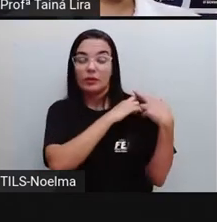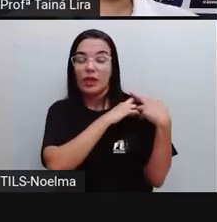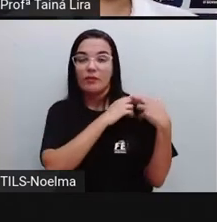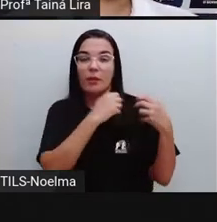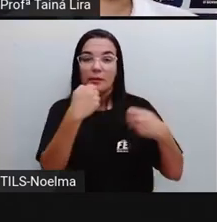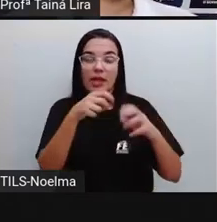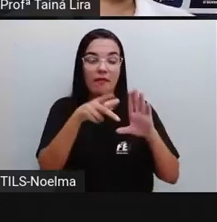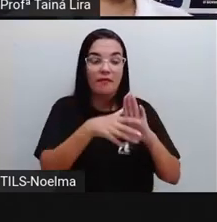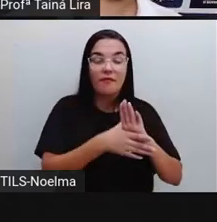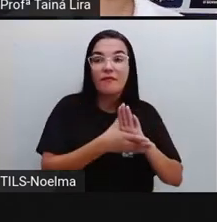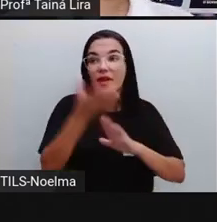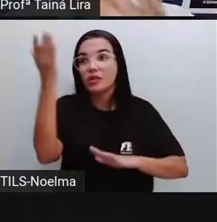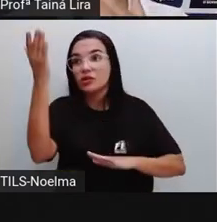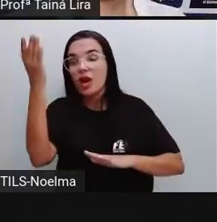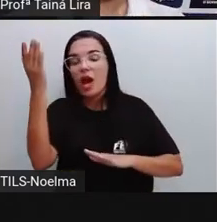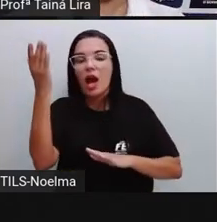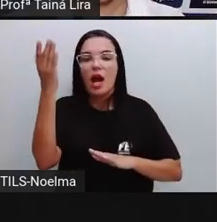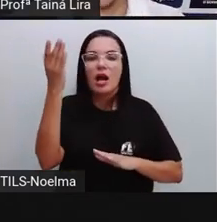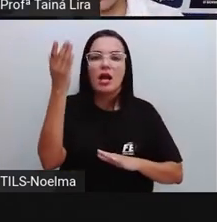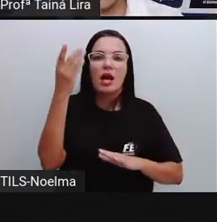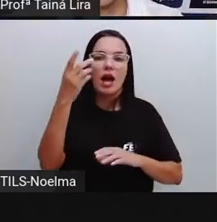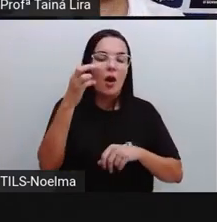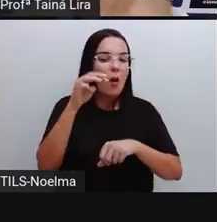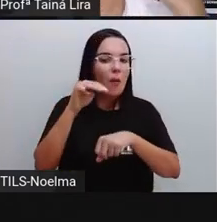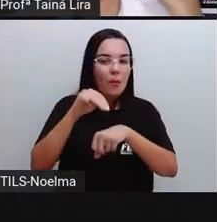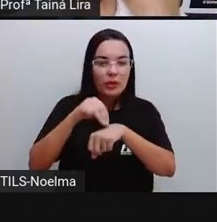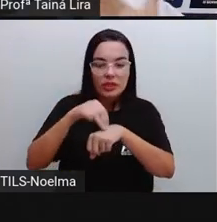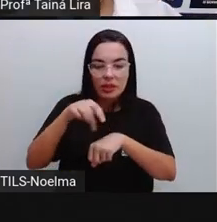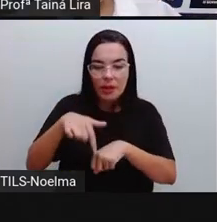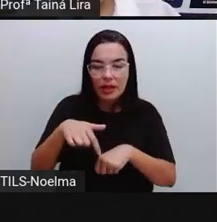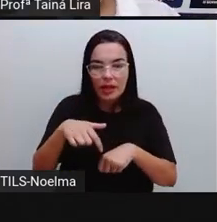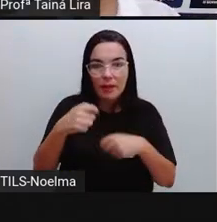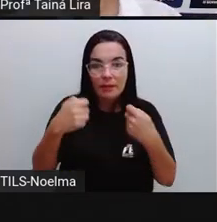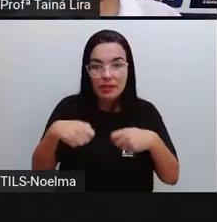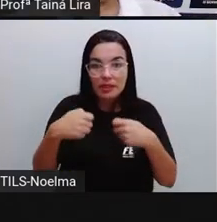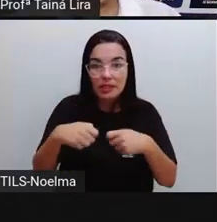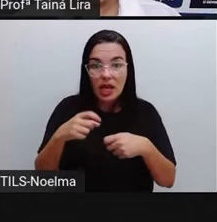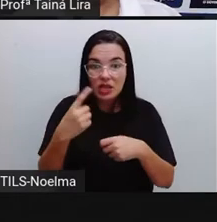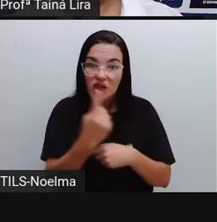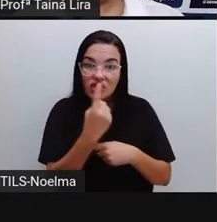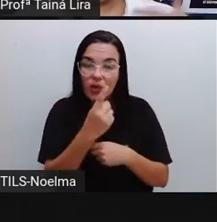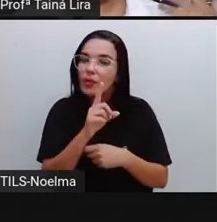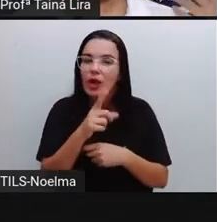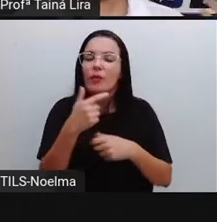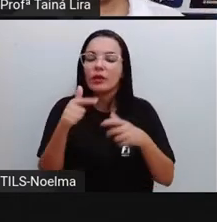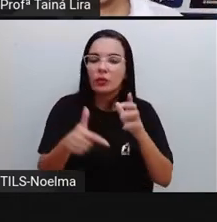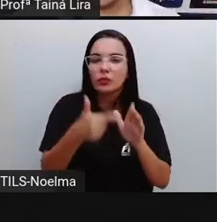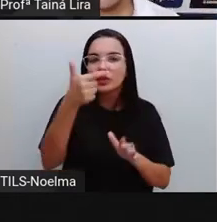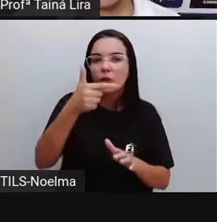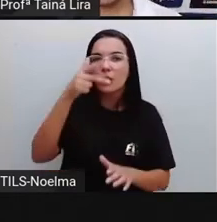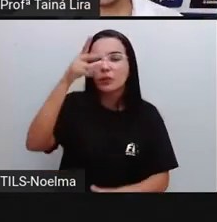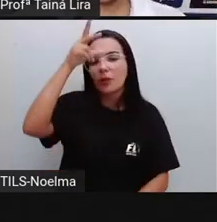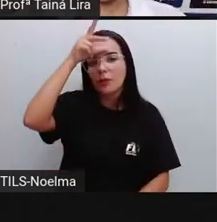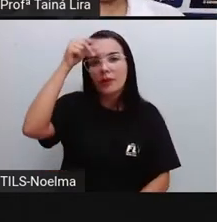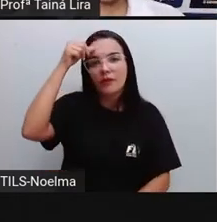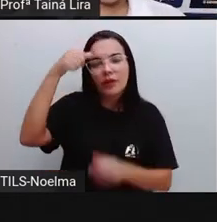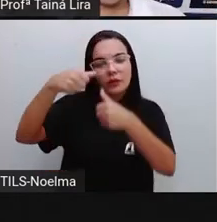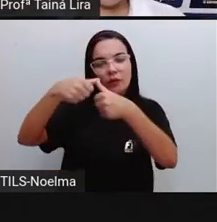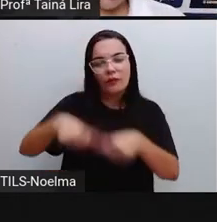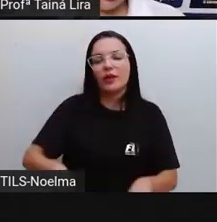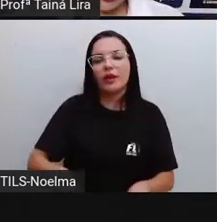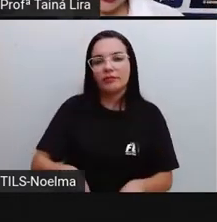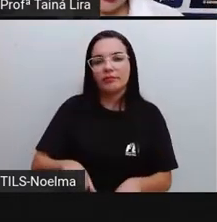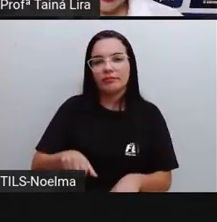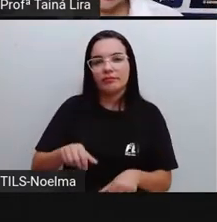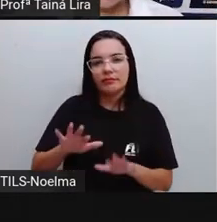município, e em algum lugar o município não pode ficar sem gestão, o vice-prefeito fica, tá? Então, ele vai atuar na prefeitura quando